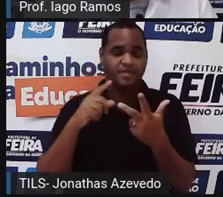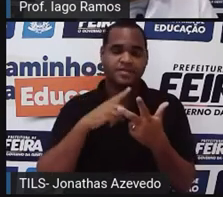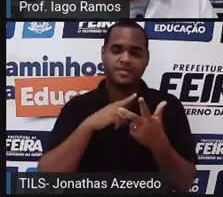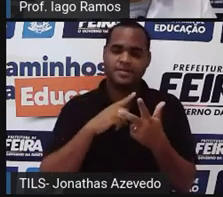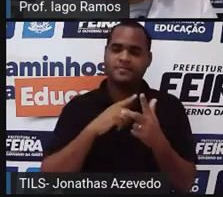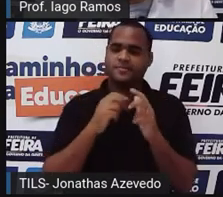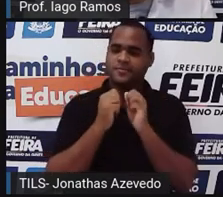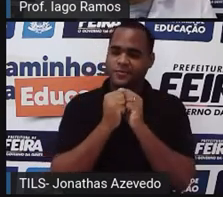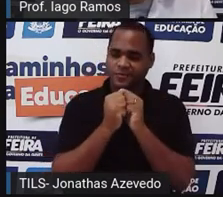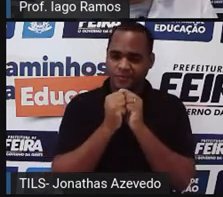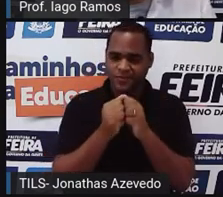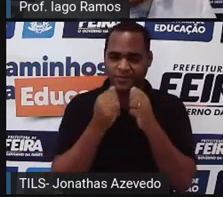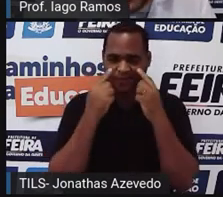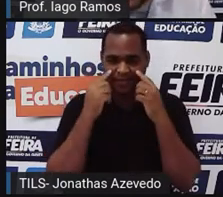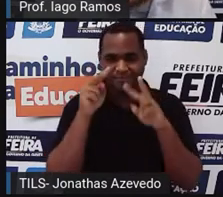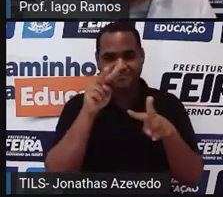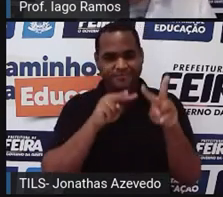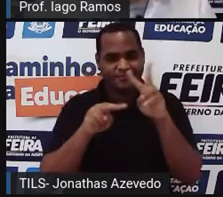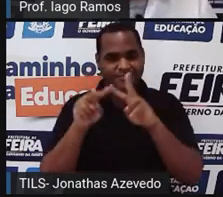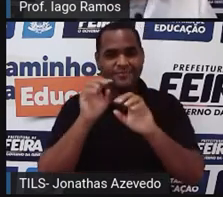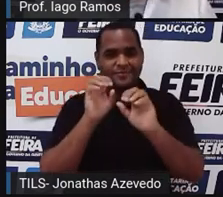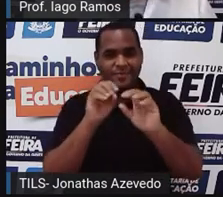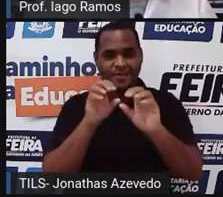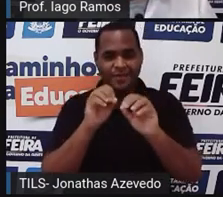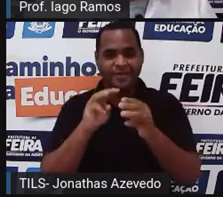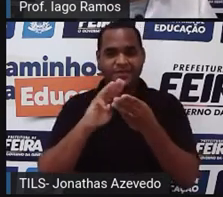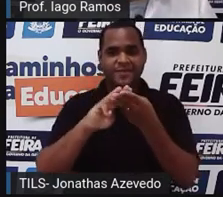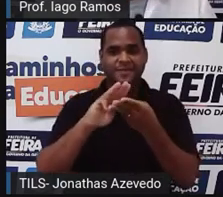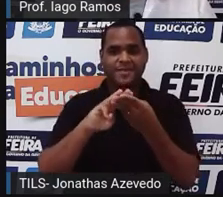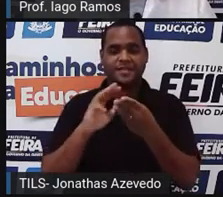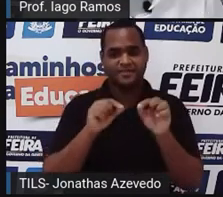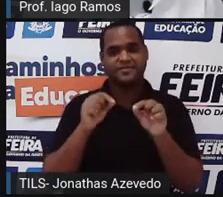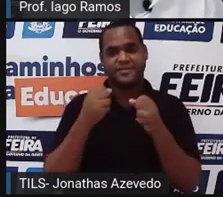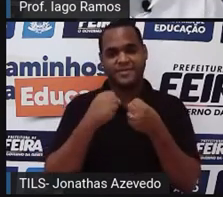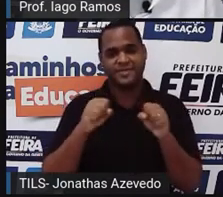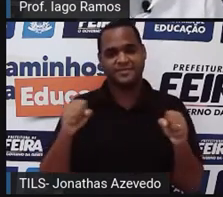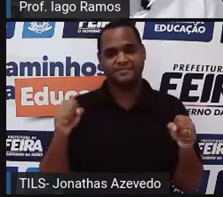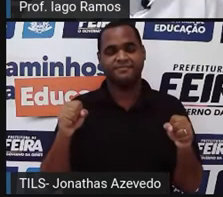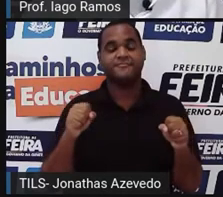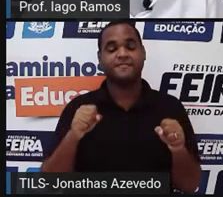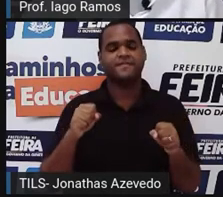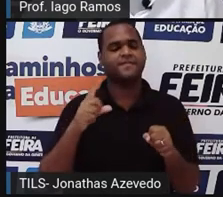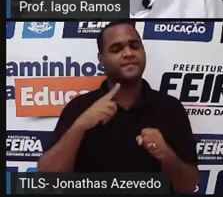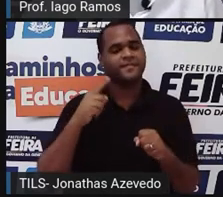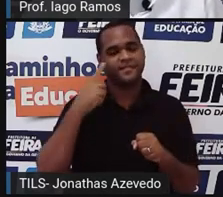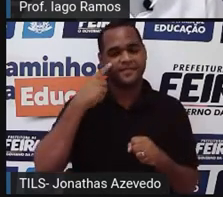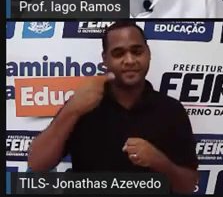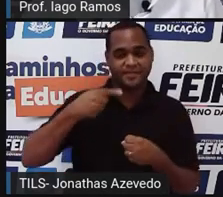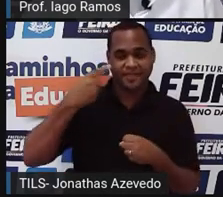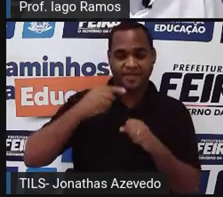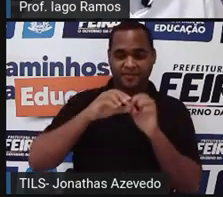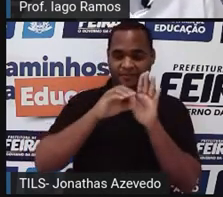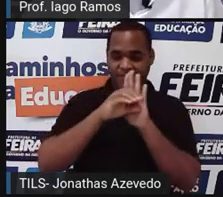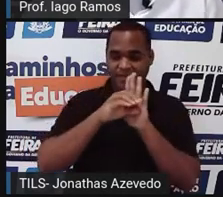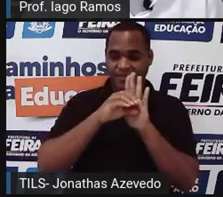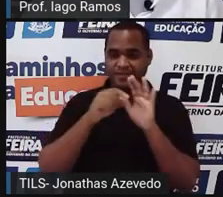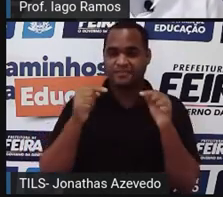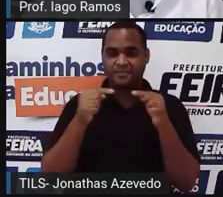acompanhando essa aula de matemática, ó. Quantidade. Esse é o primeiro conceito